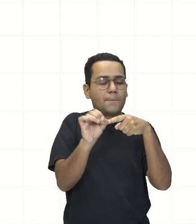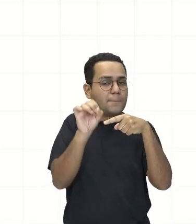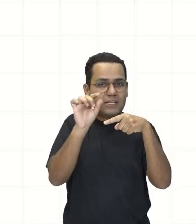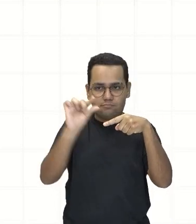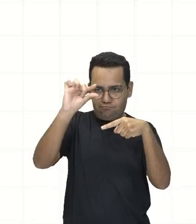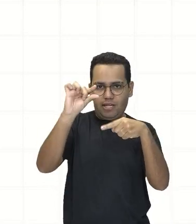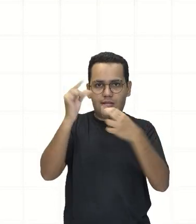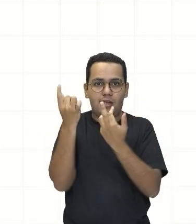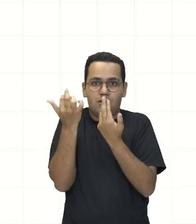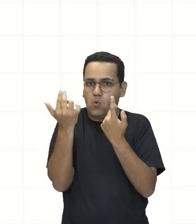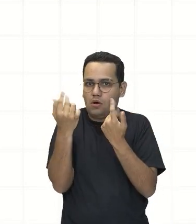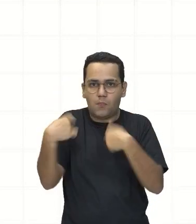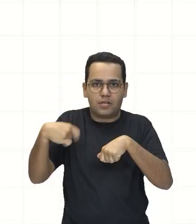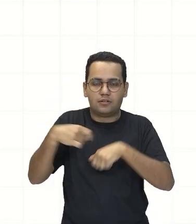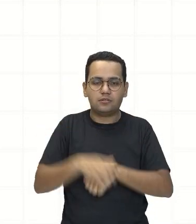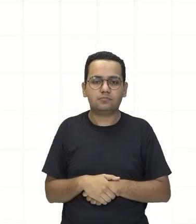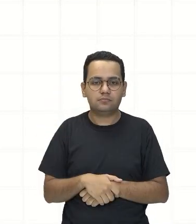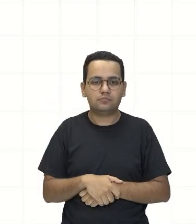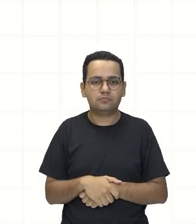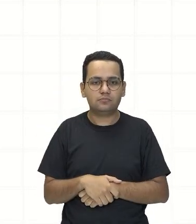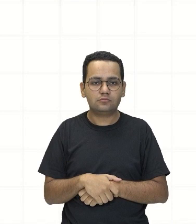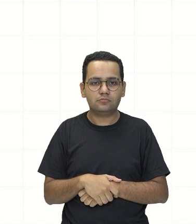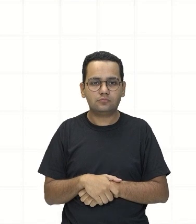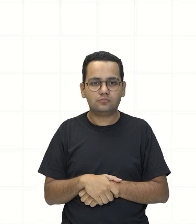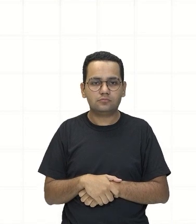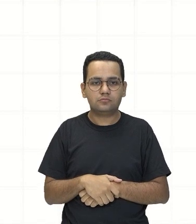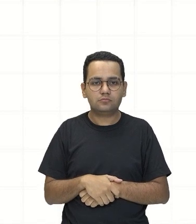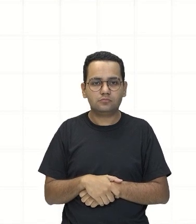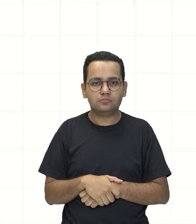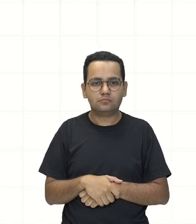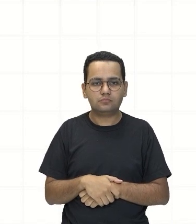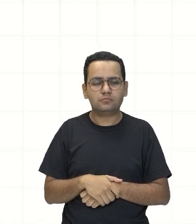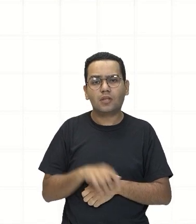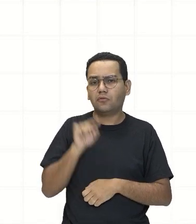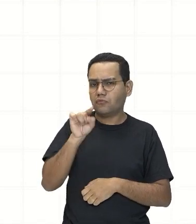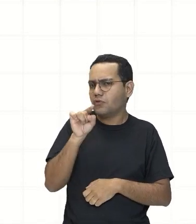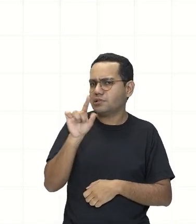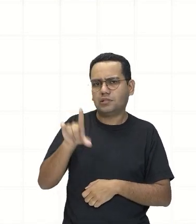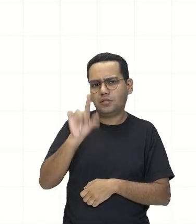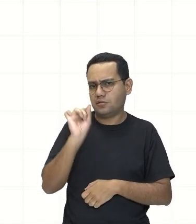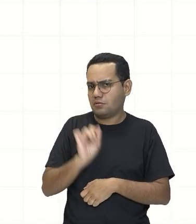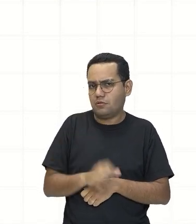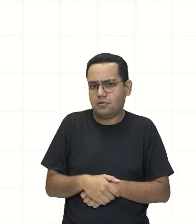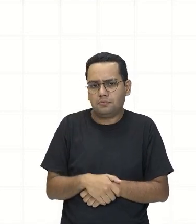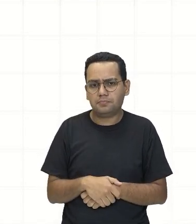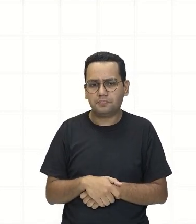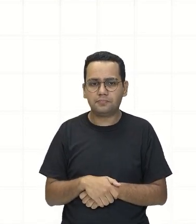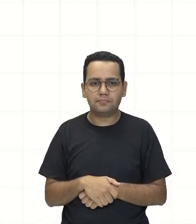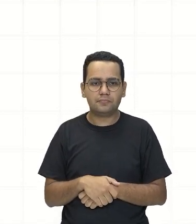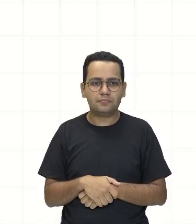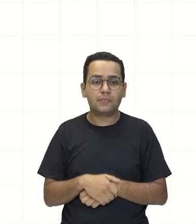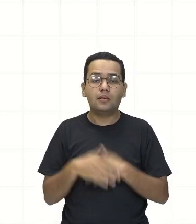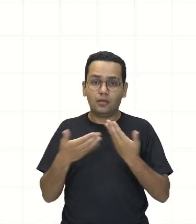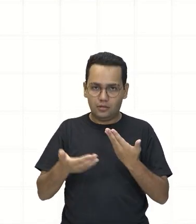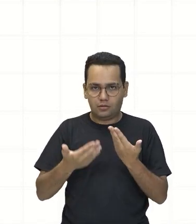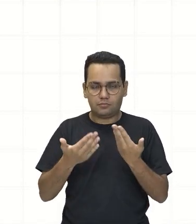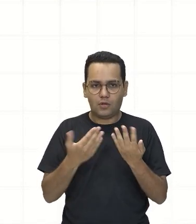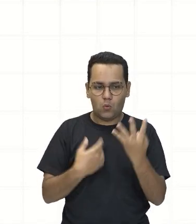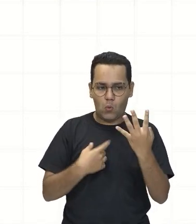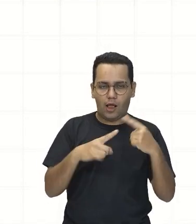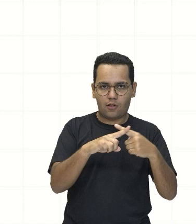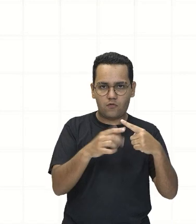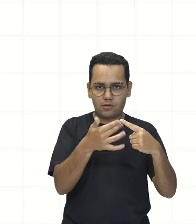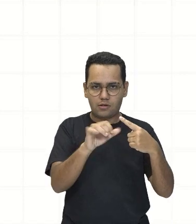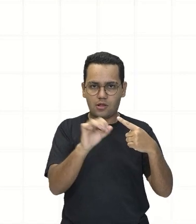Então, vamos optar Por levar esse expoente Que está 10 elevado a 5 Para 10 elevado a 4